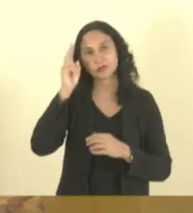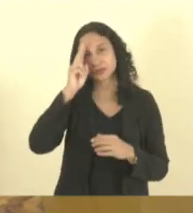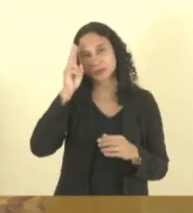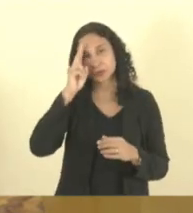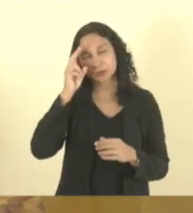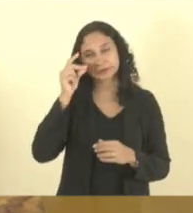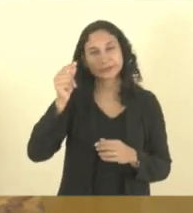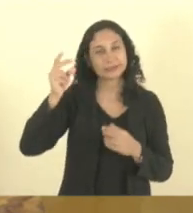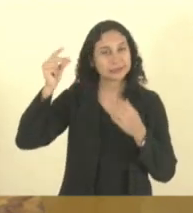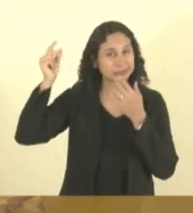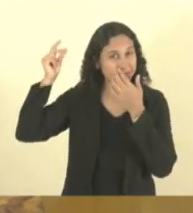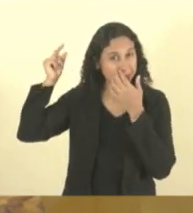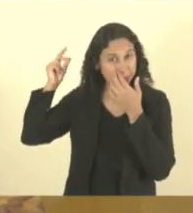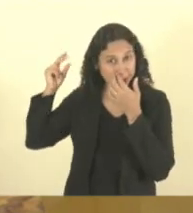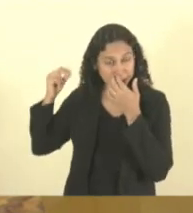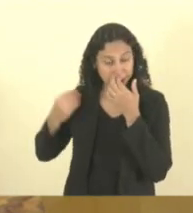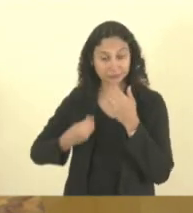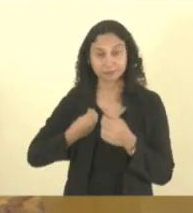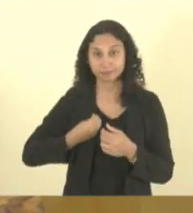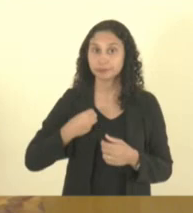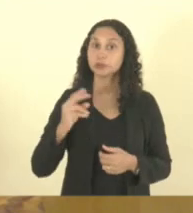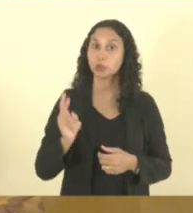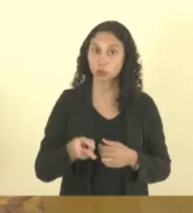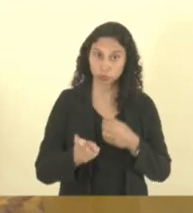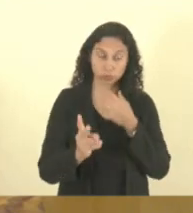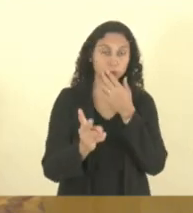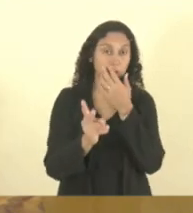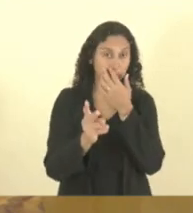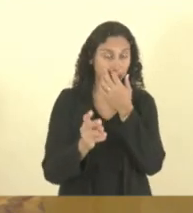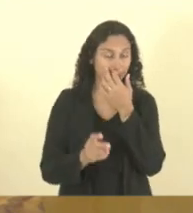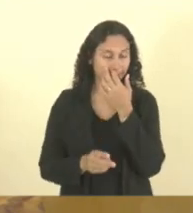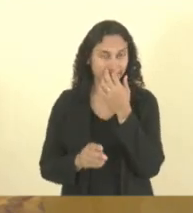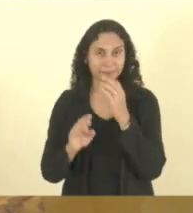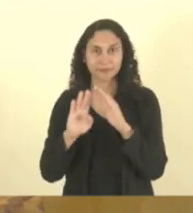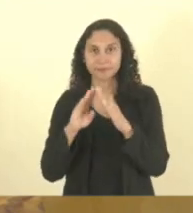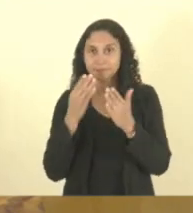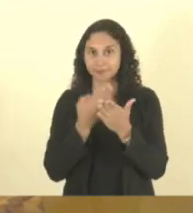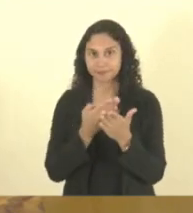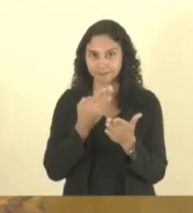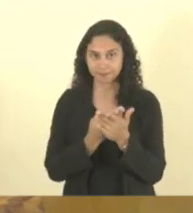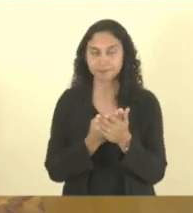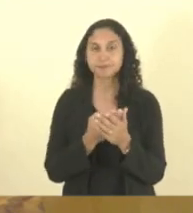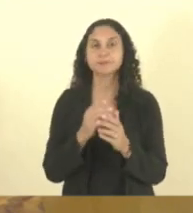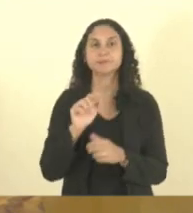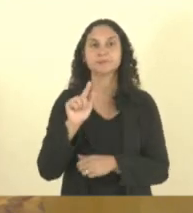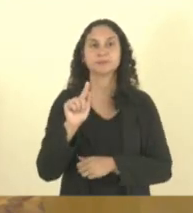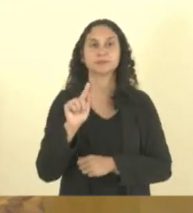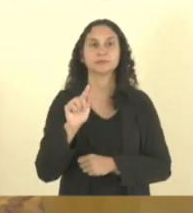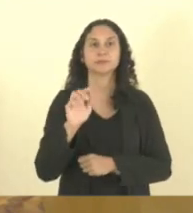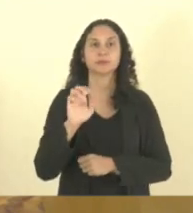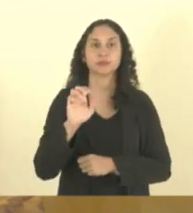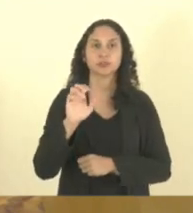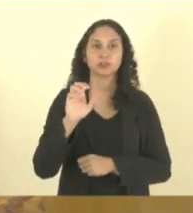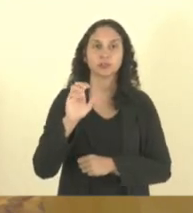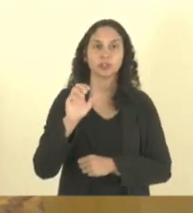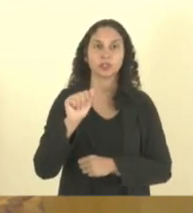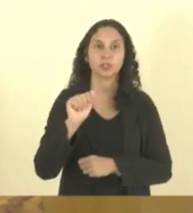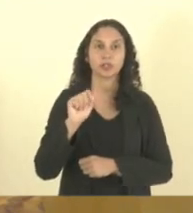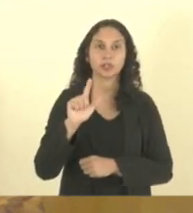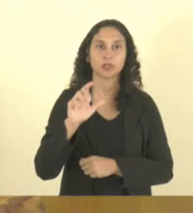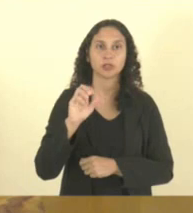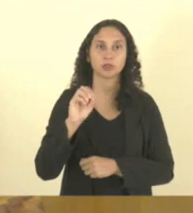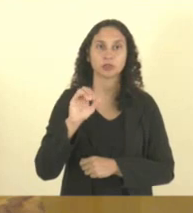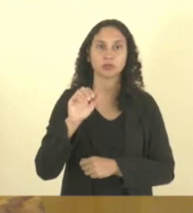em funcionamento no Estado do Espírito Santo. O Colégio de Genealogia Espírito Santense é